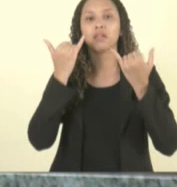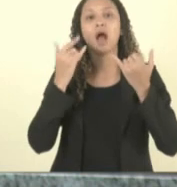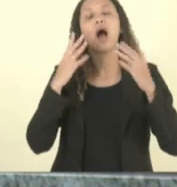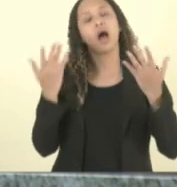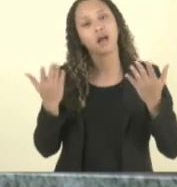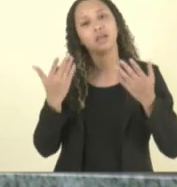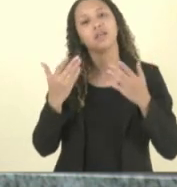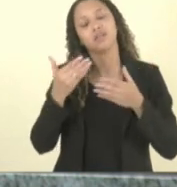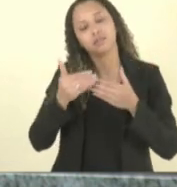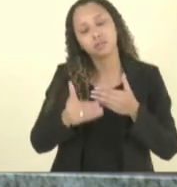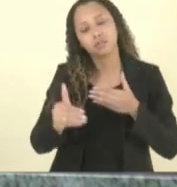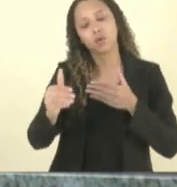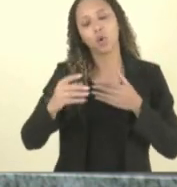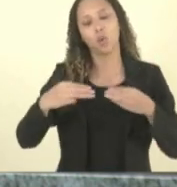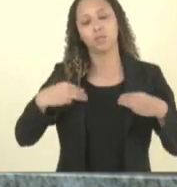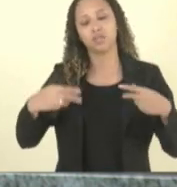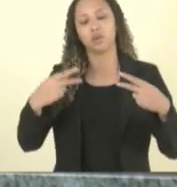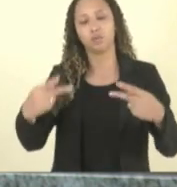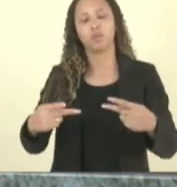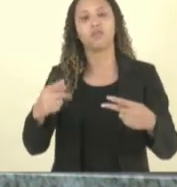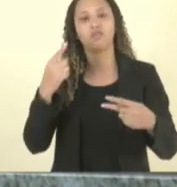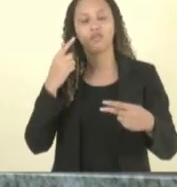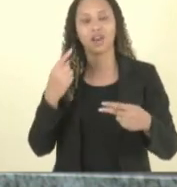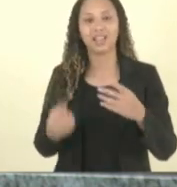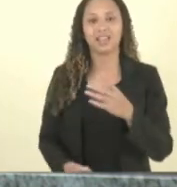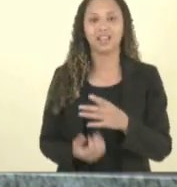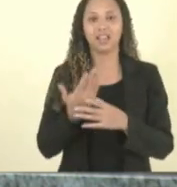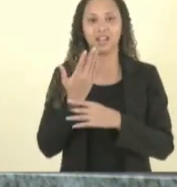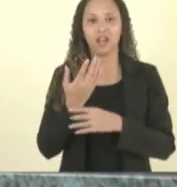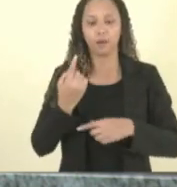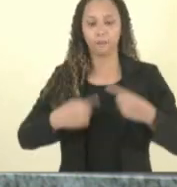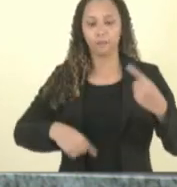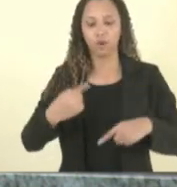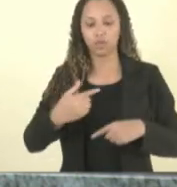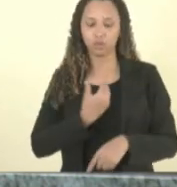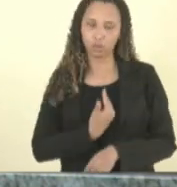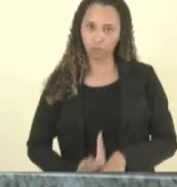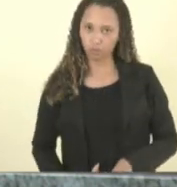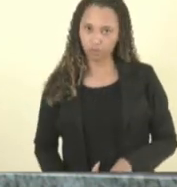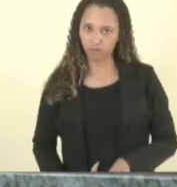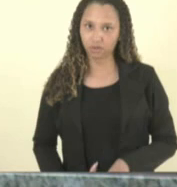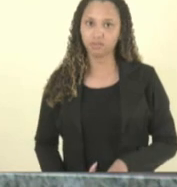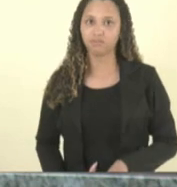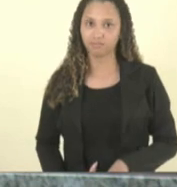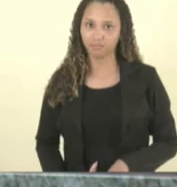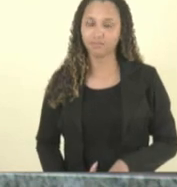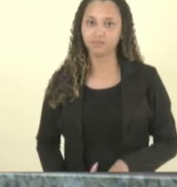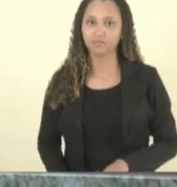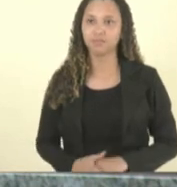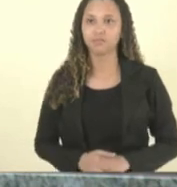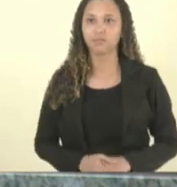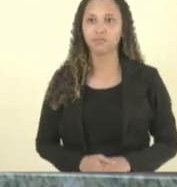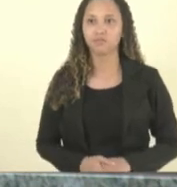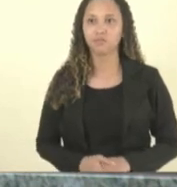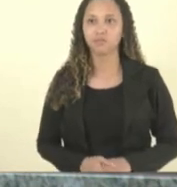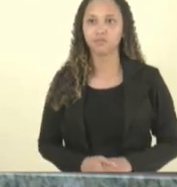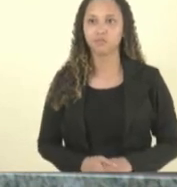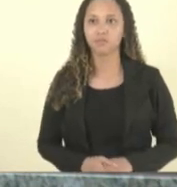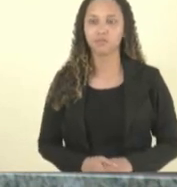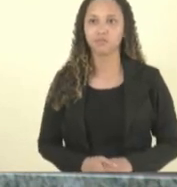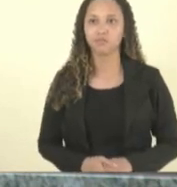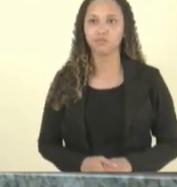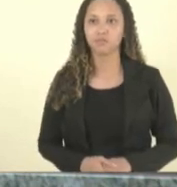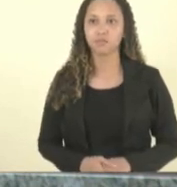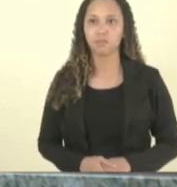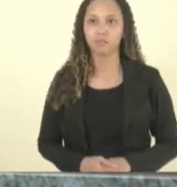ministério público pode trabalhar na política pública então não tem não não temos